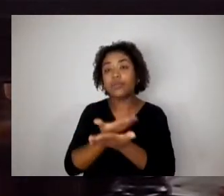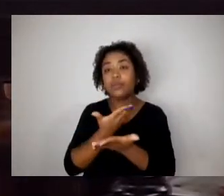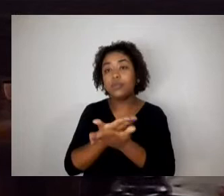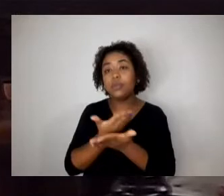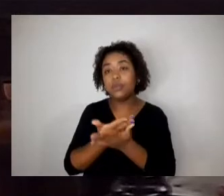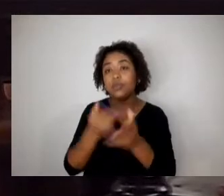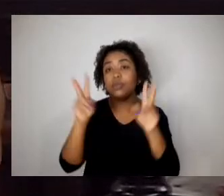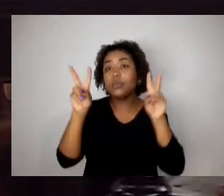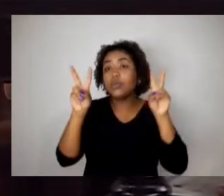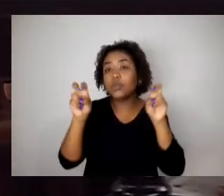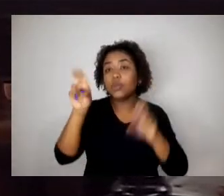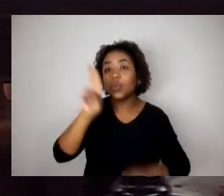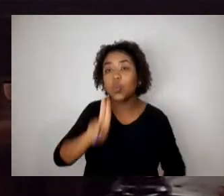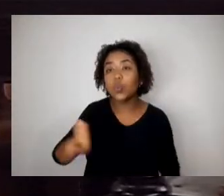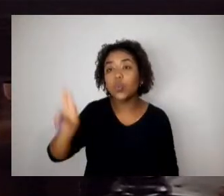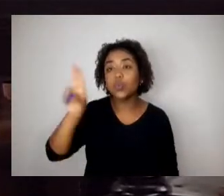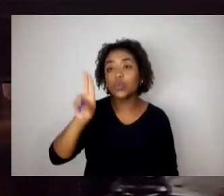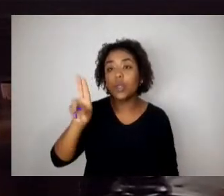A utilização,